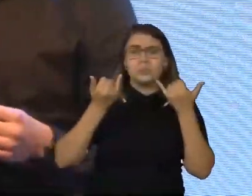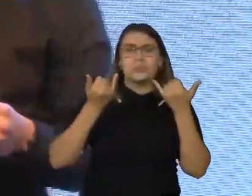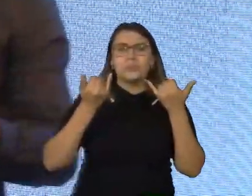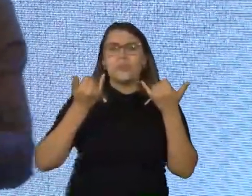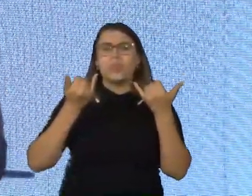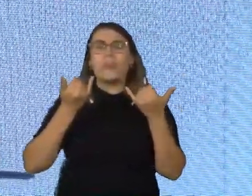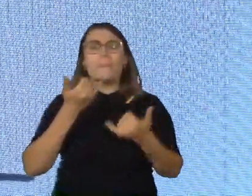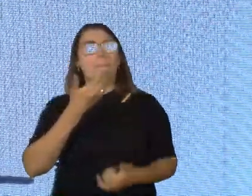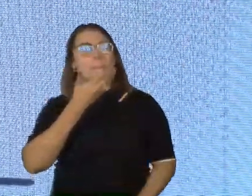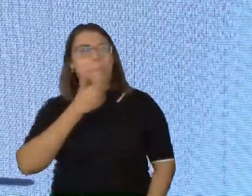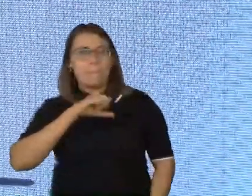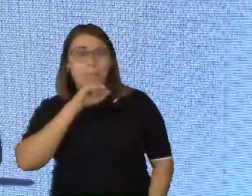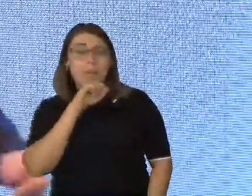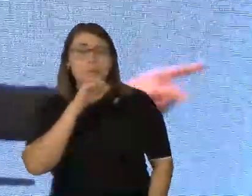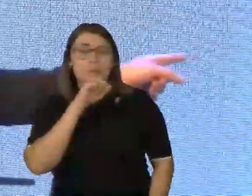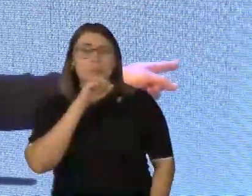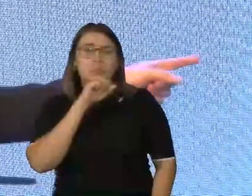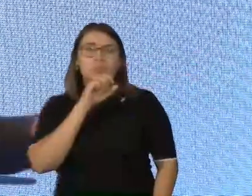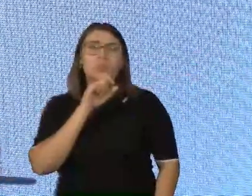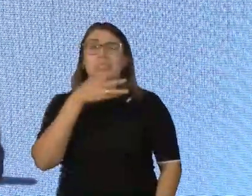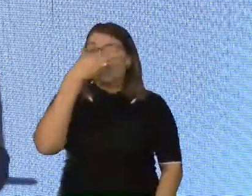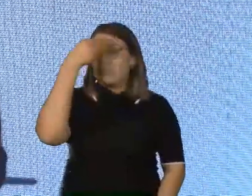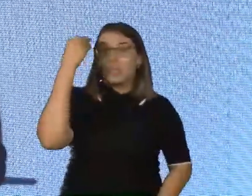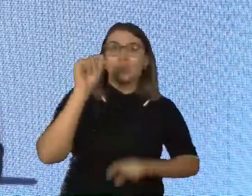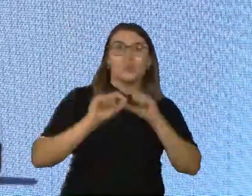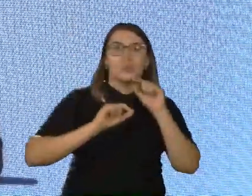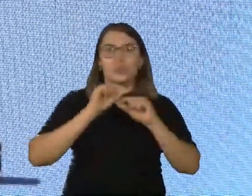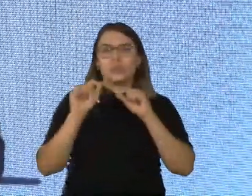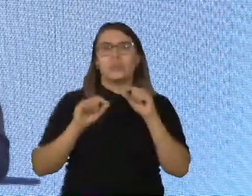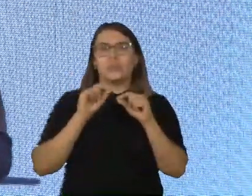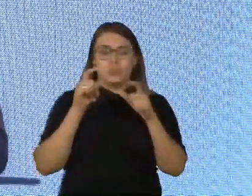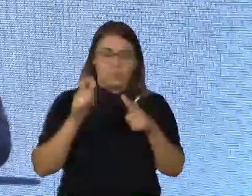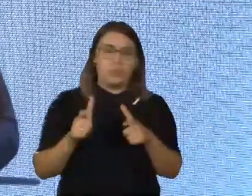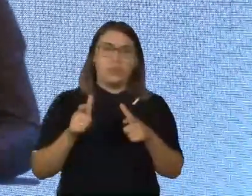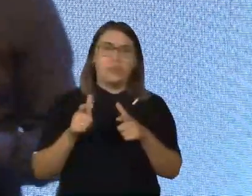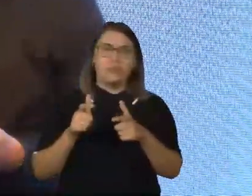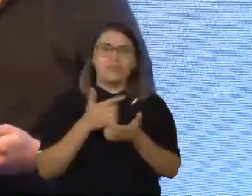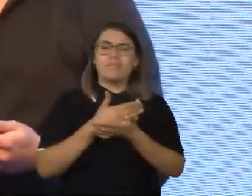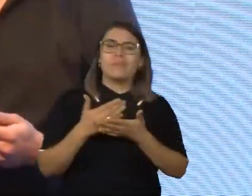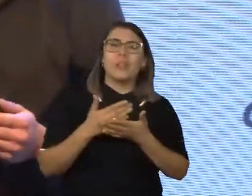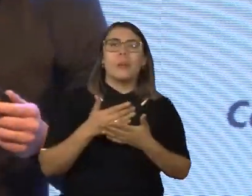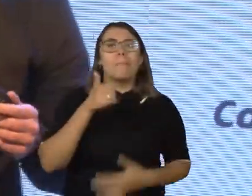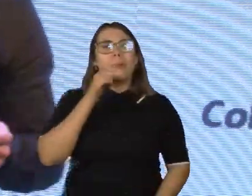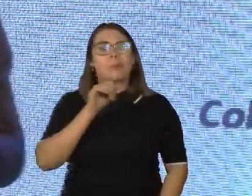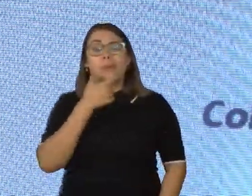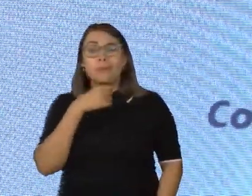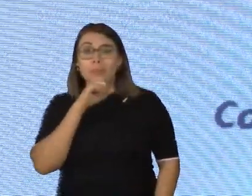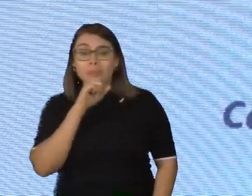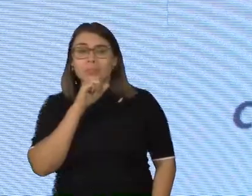esse pai ou essa mãe de um filho com deficiência esquece de onde ele veio. É aquele pai e mãe que não se